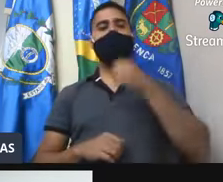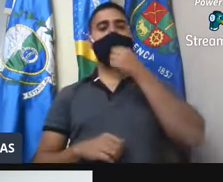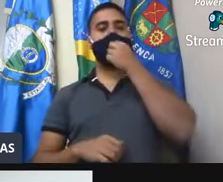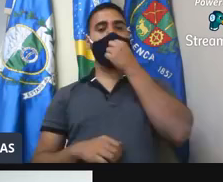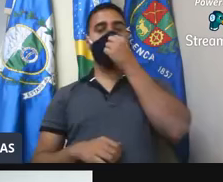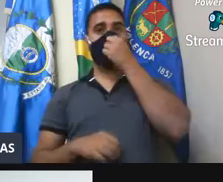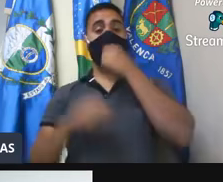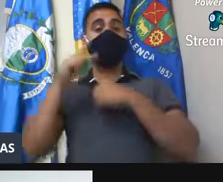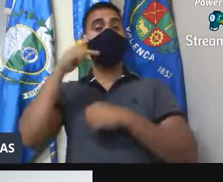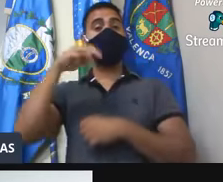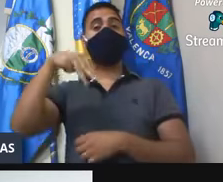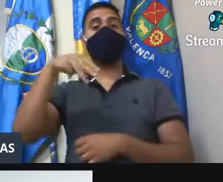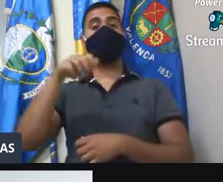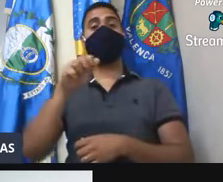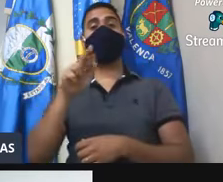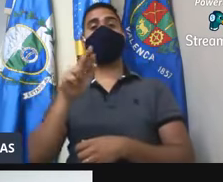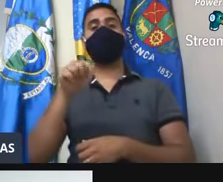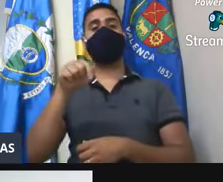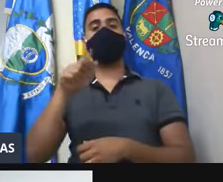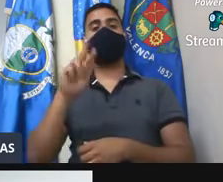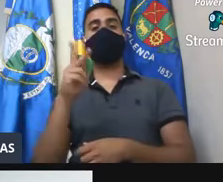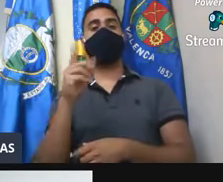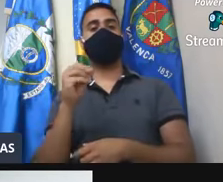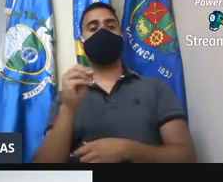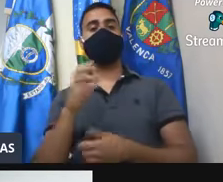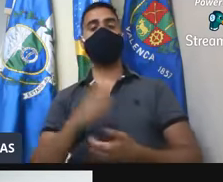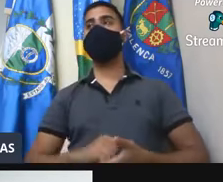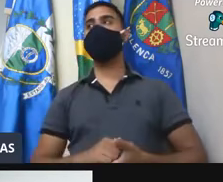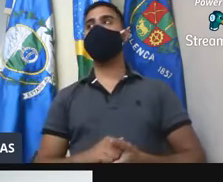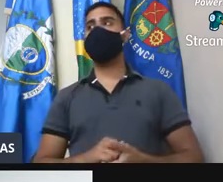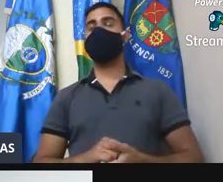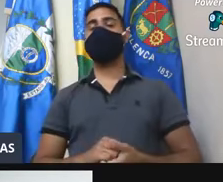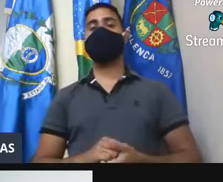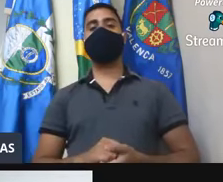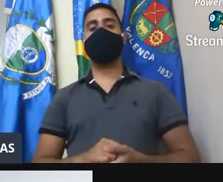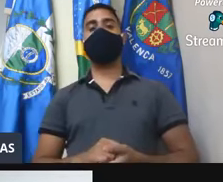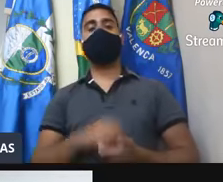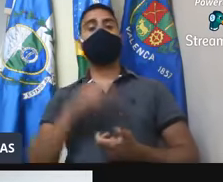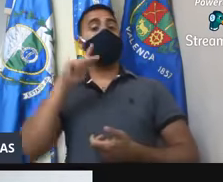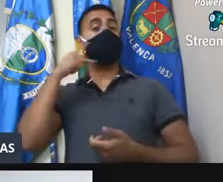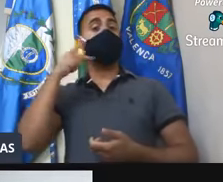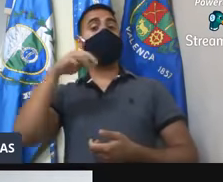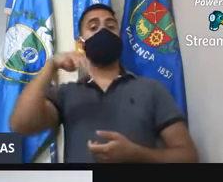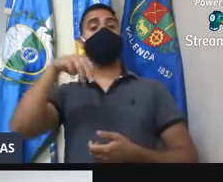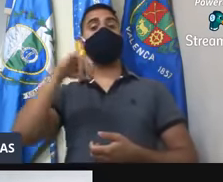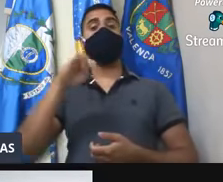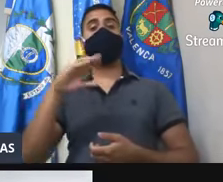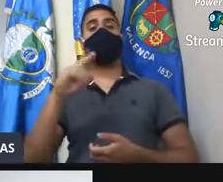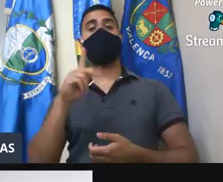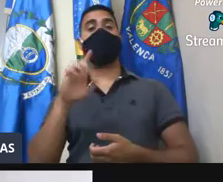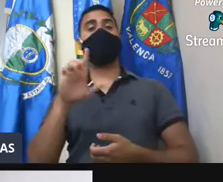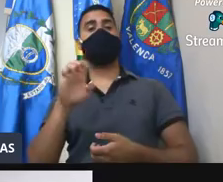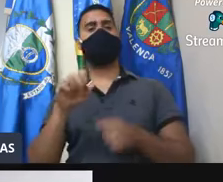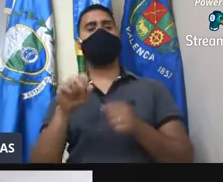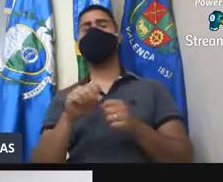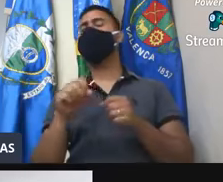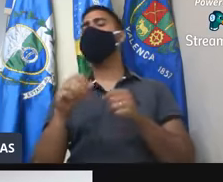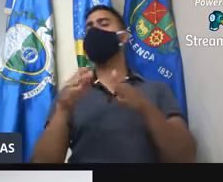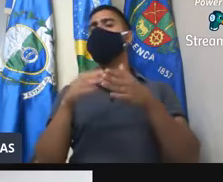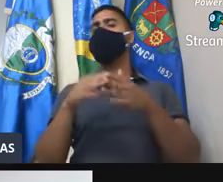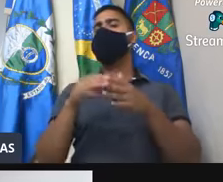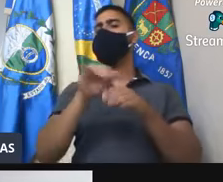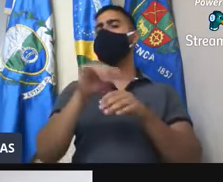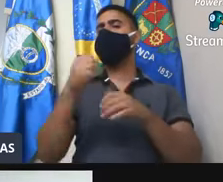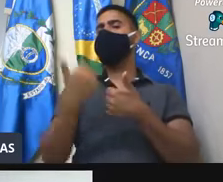de agosto, vereador Marquinho da Saúde e seus assessores parlamentares. Vereadora Michele fez indicação 226, solicitando que seja realizada a